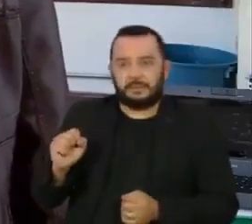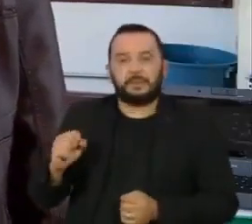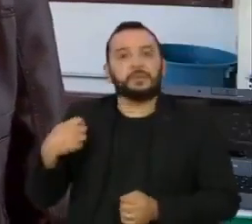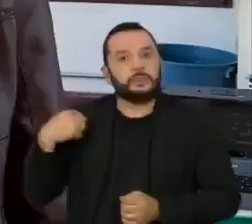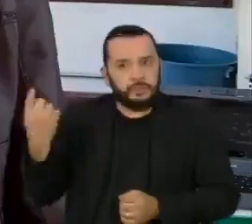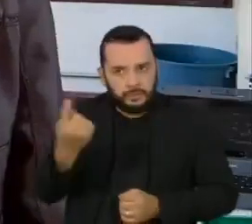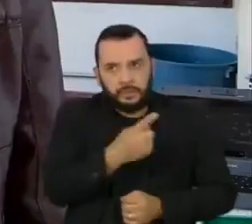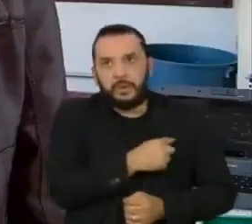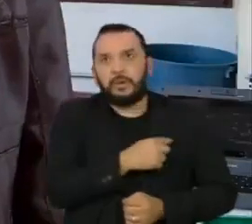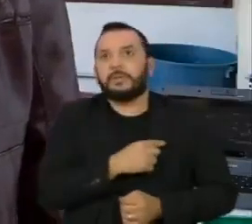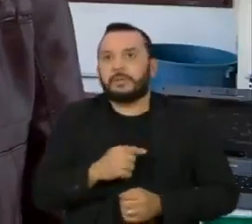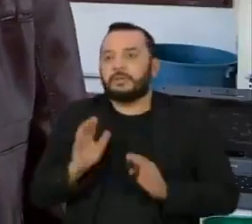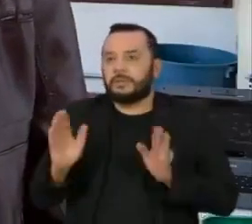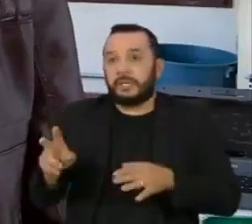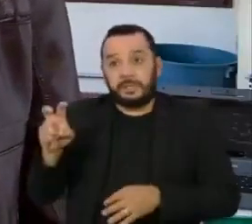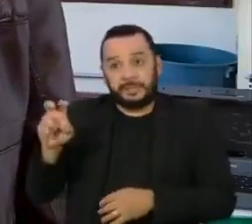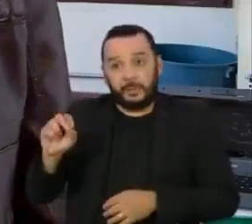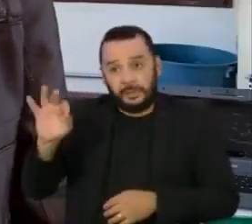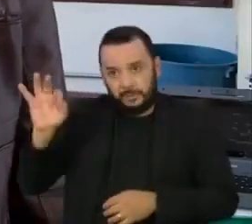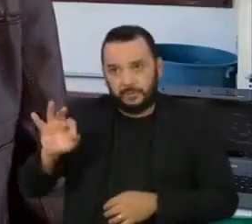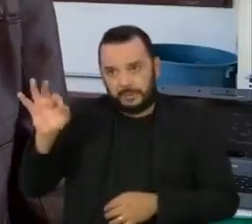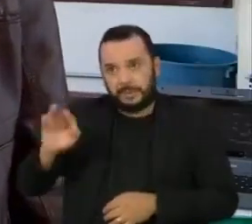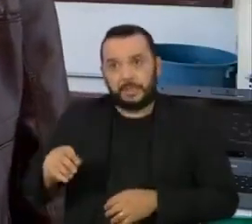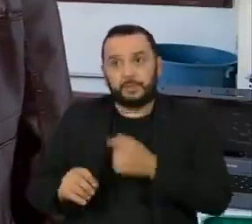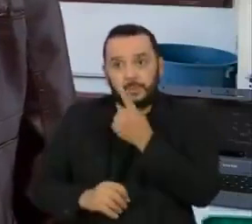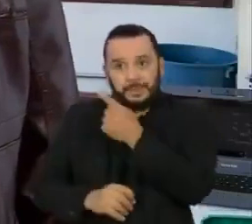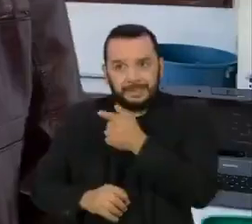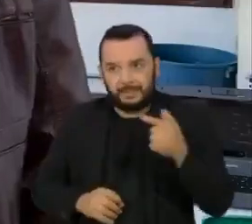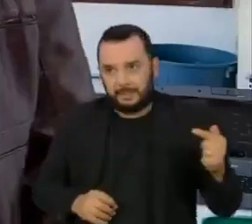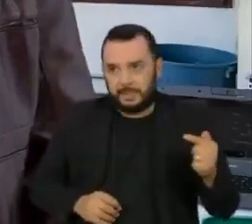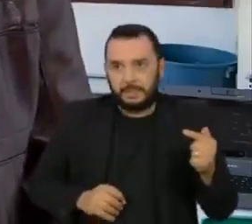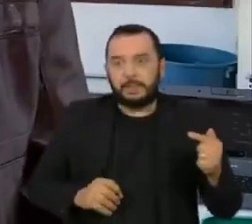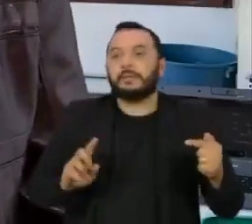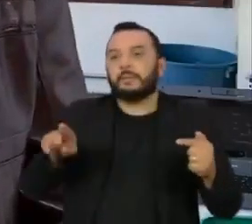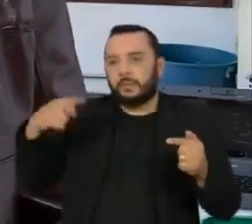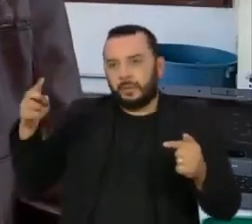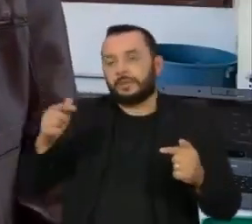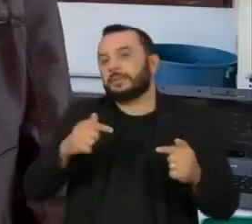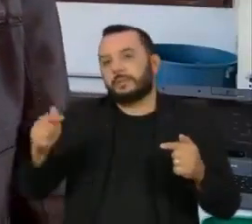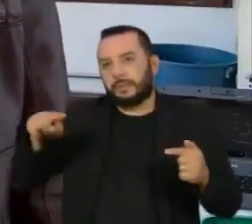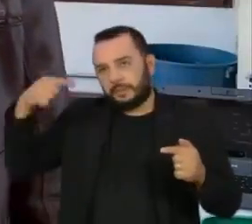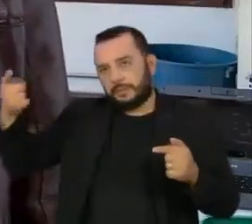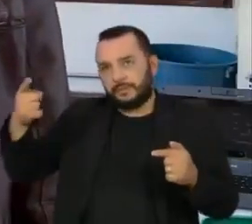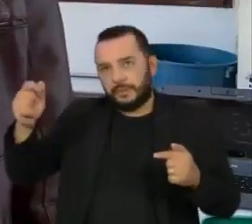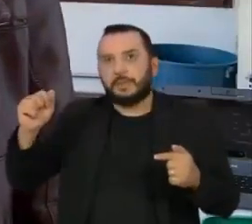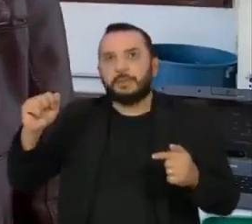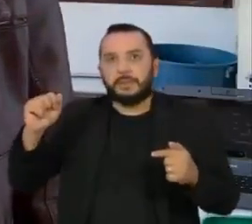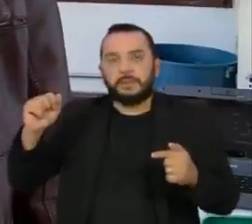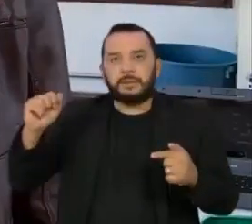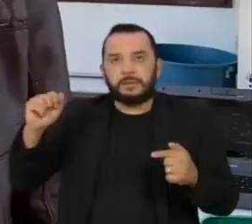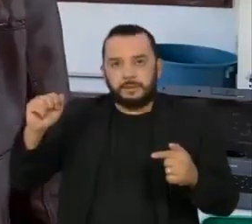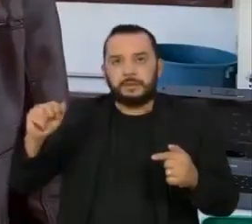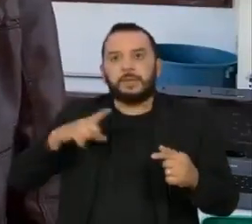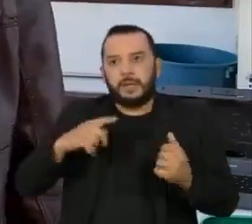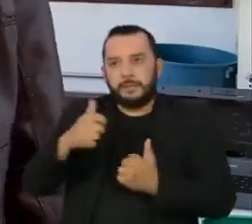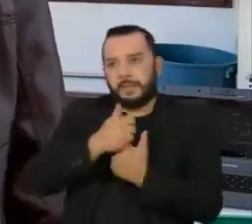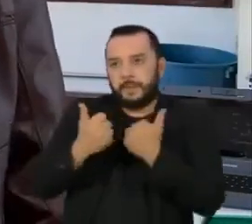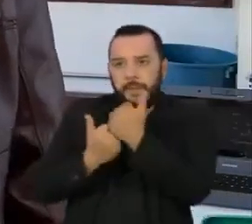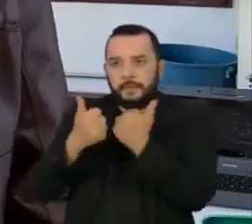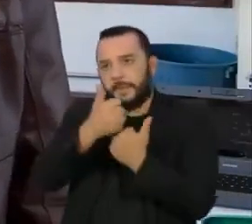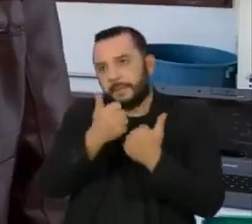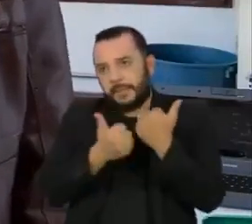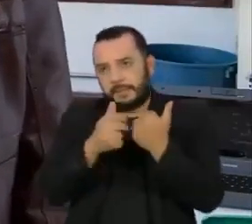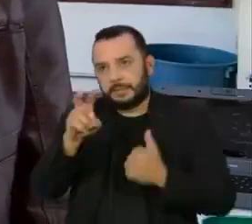receberemos 50% dos alunos durante uma semana e na semana seguinte, em vezamento, nós